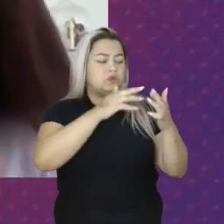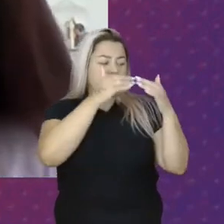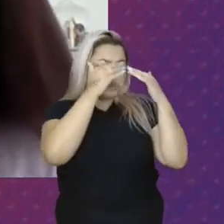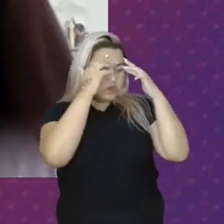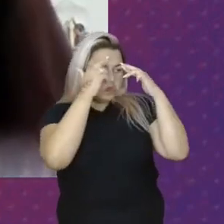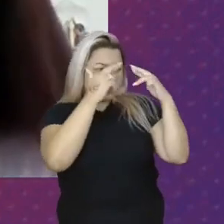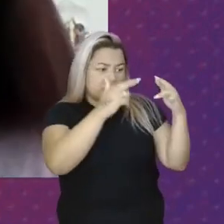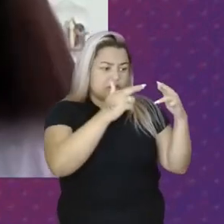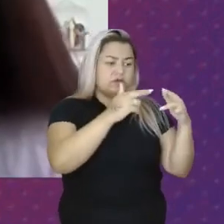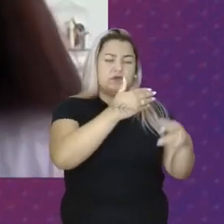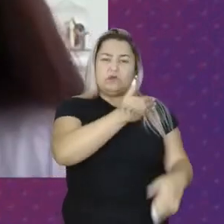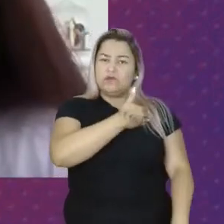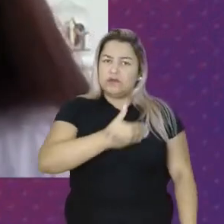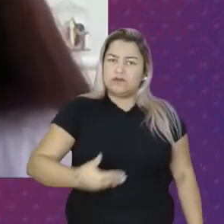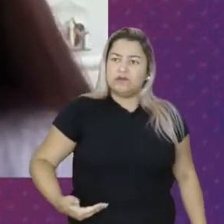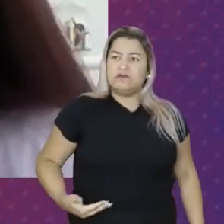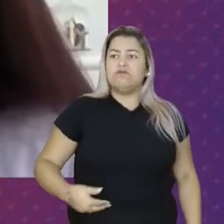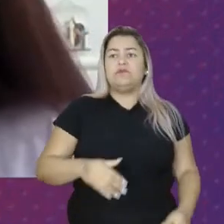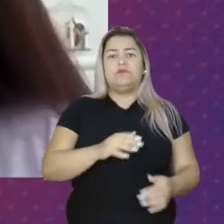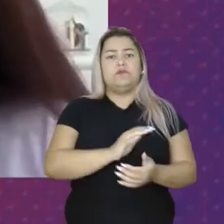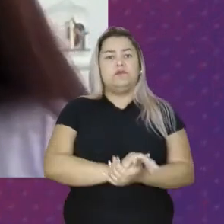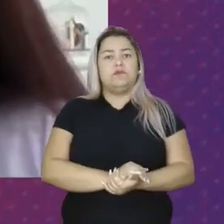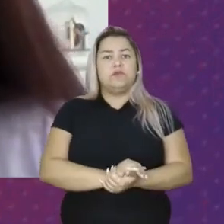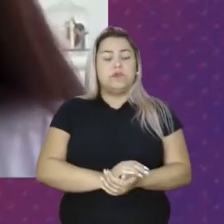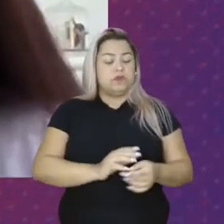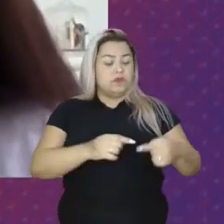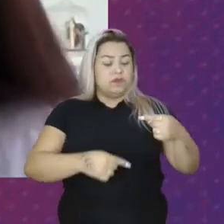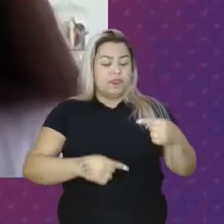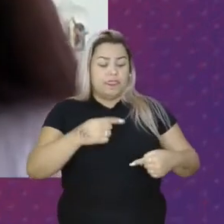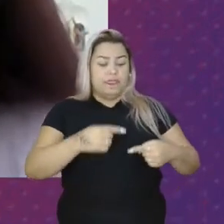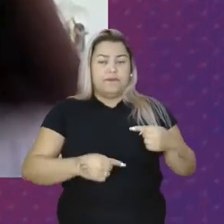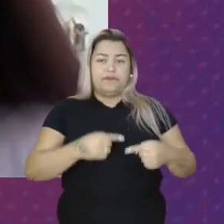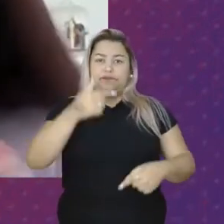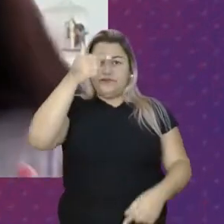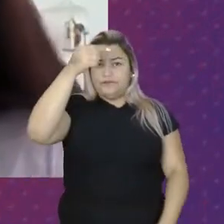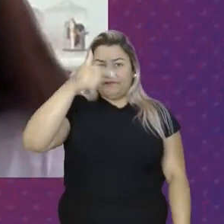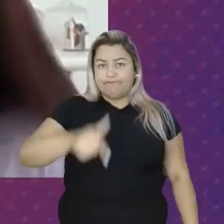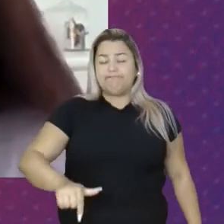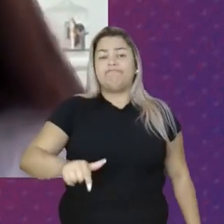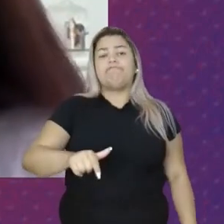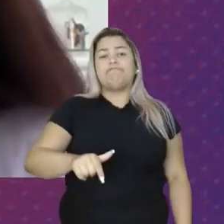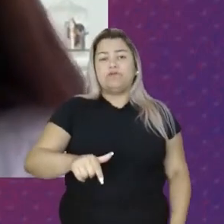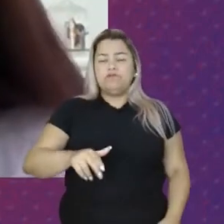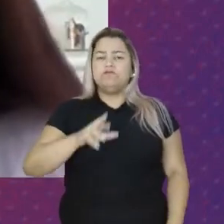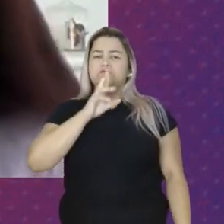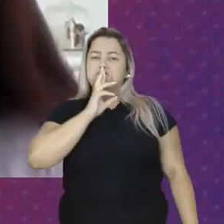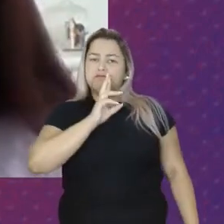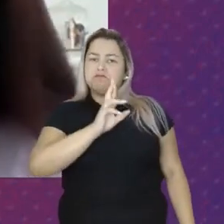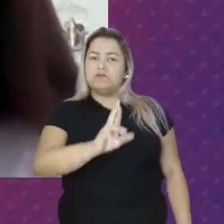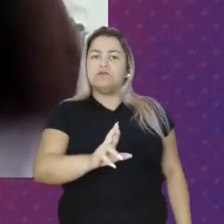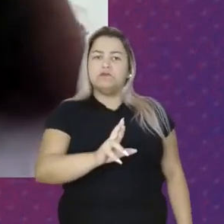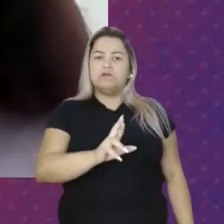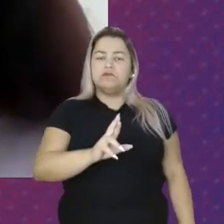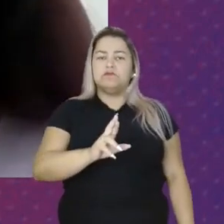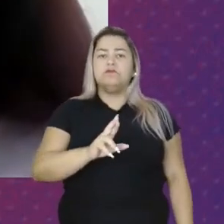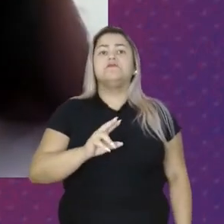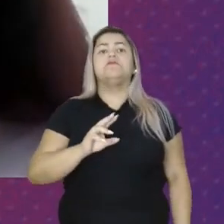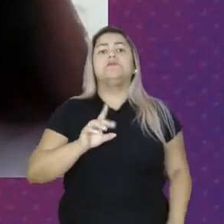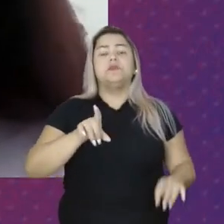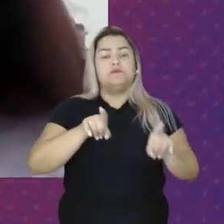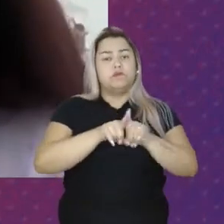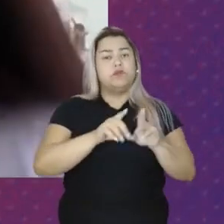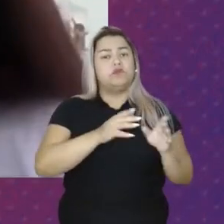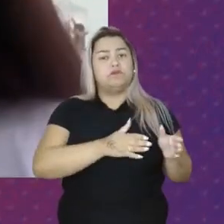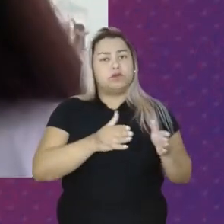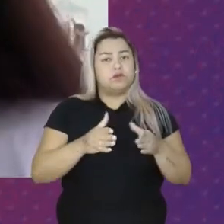Dessa desestruturação Dessas Dessas políticas Que são conquistas Que são resultados Sobretudo Especialmente Do